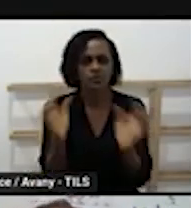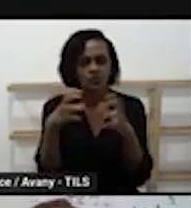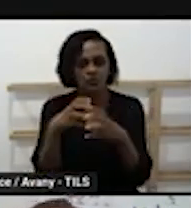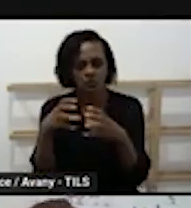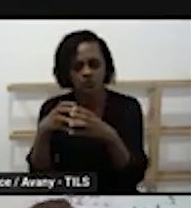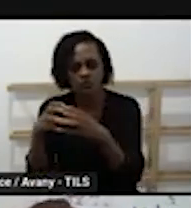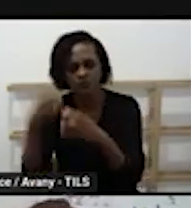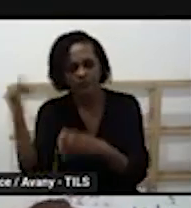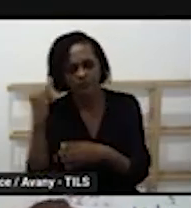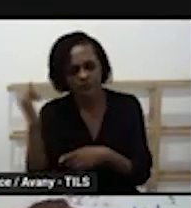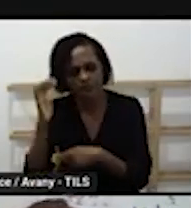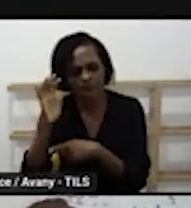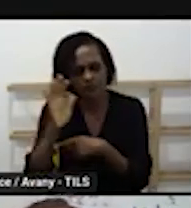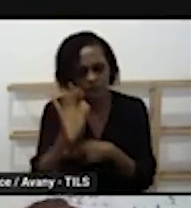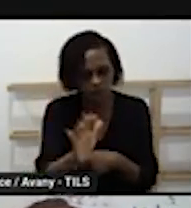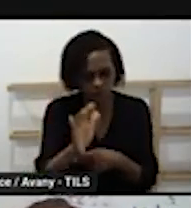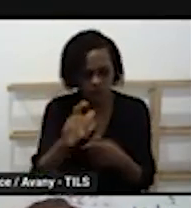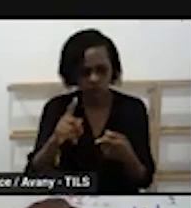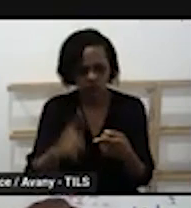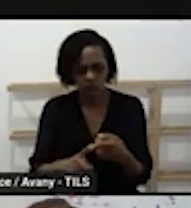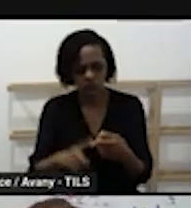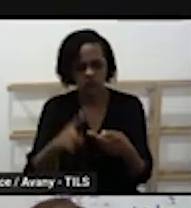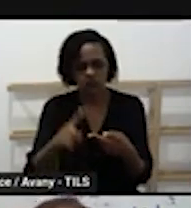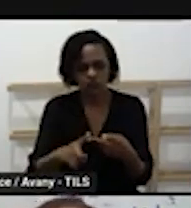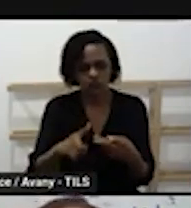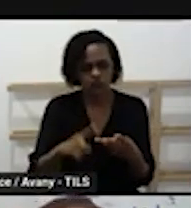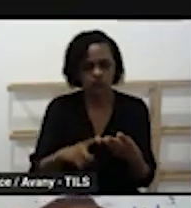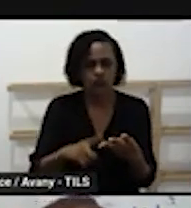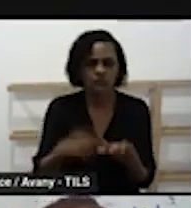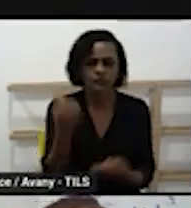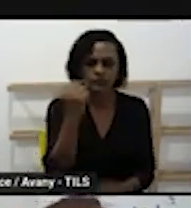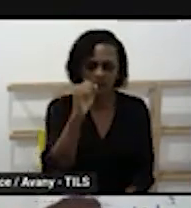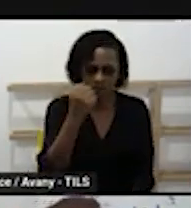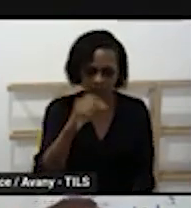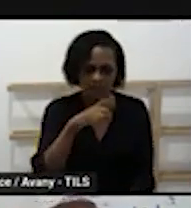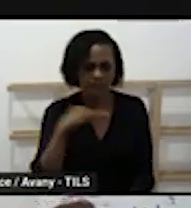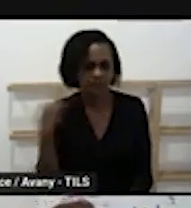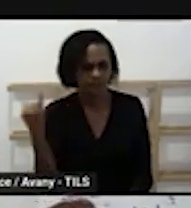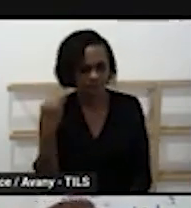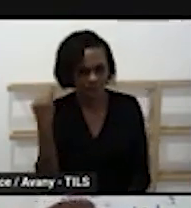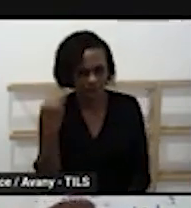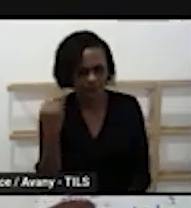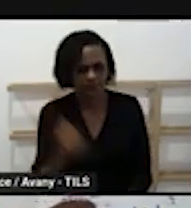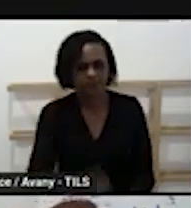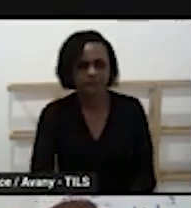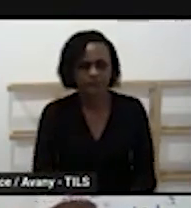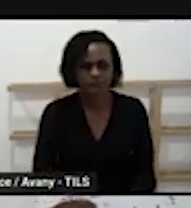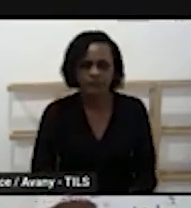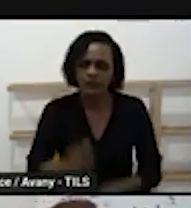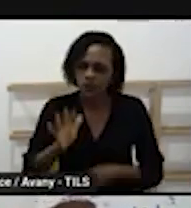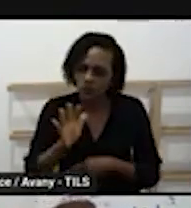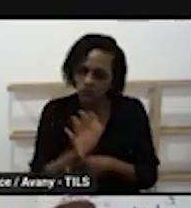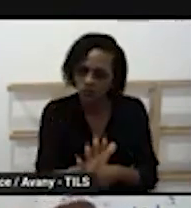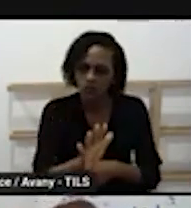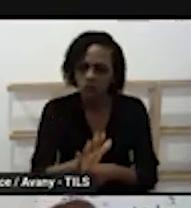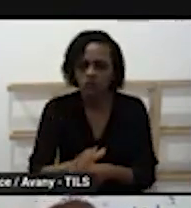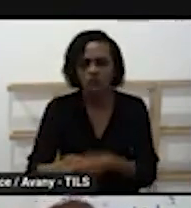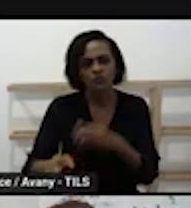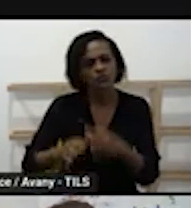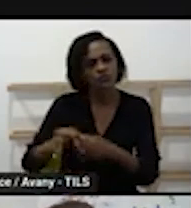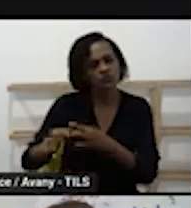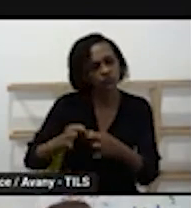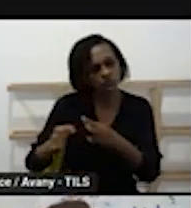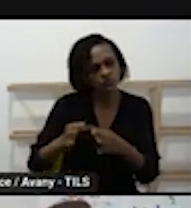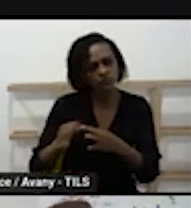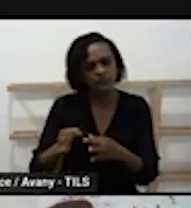nós temos a Universidade Estadual de Soli Santana UEP nós temos faculdades particulares que estão participando desse movimento quem já